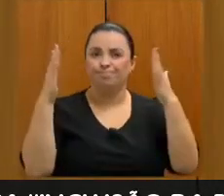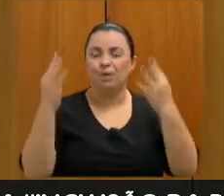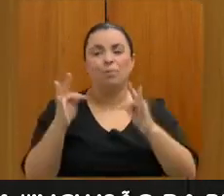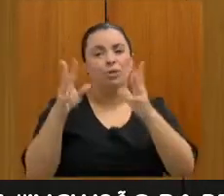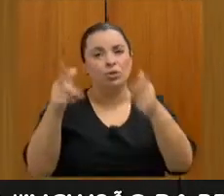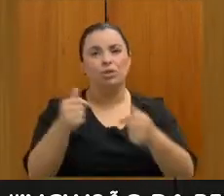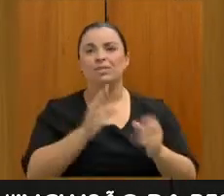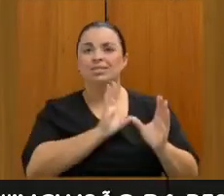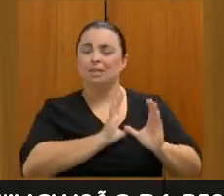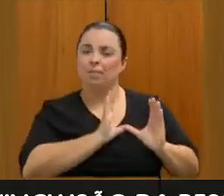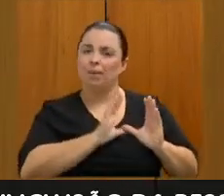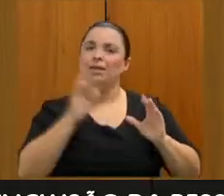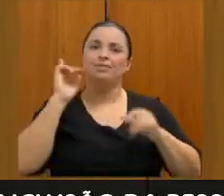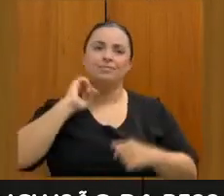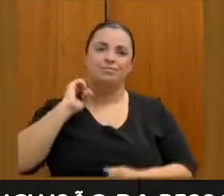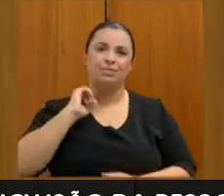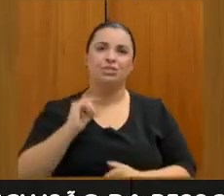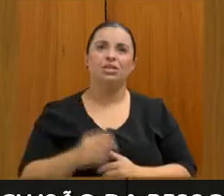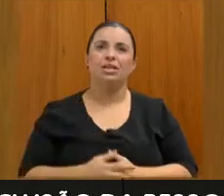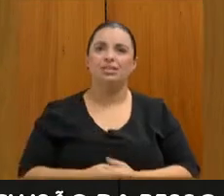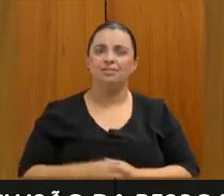Minas Gerais. Obrigada.